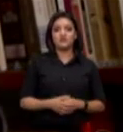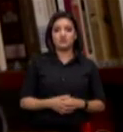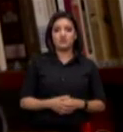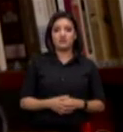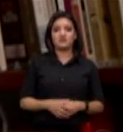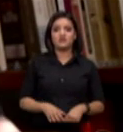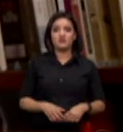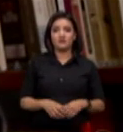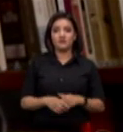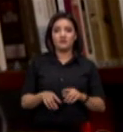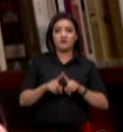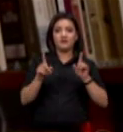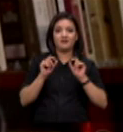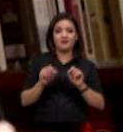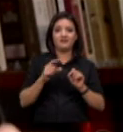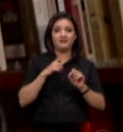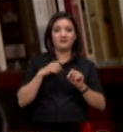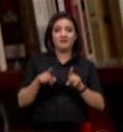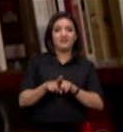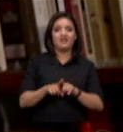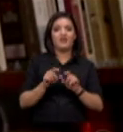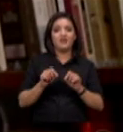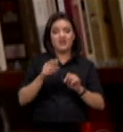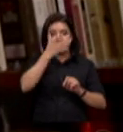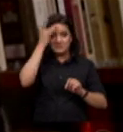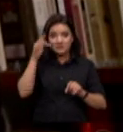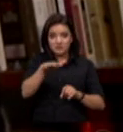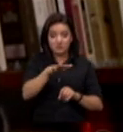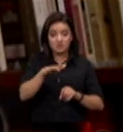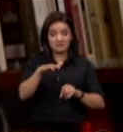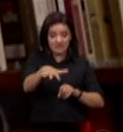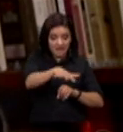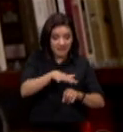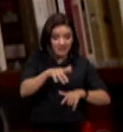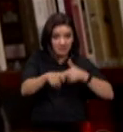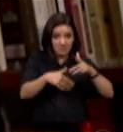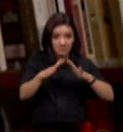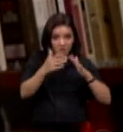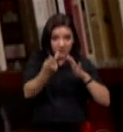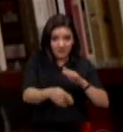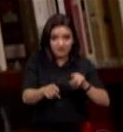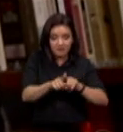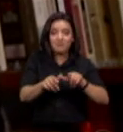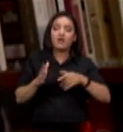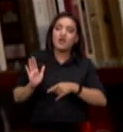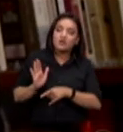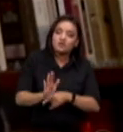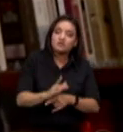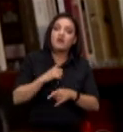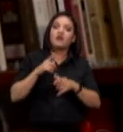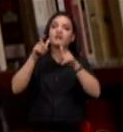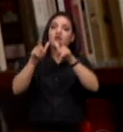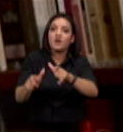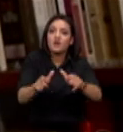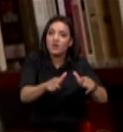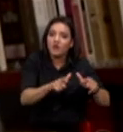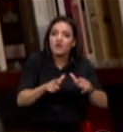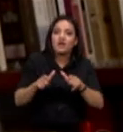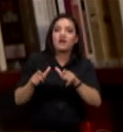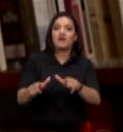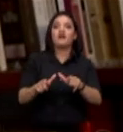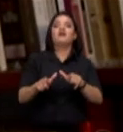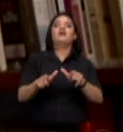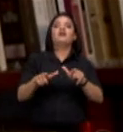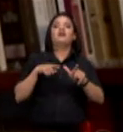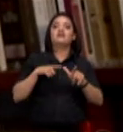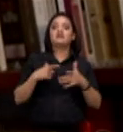um grave problema envolvendo aqueles que estão na região desde antes de 2008 e que ocupam áreas menores do que quatro